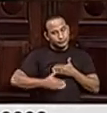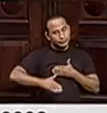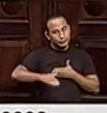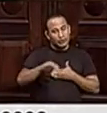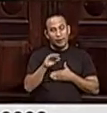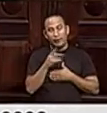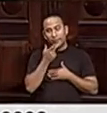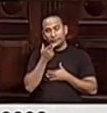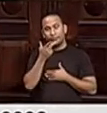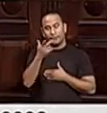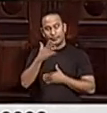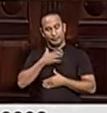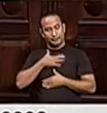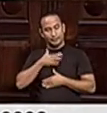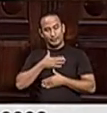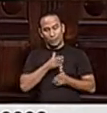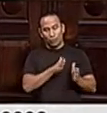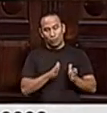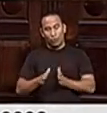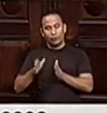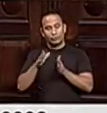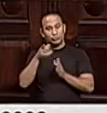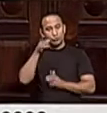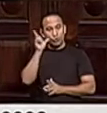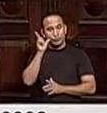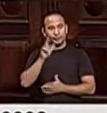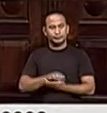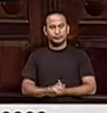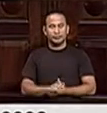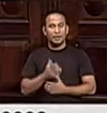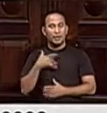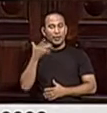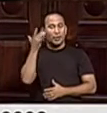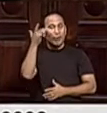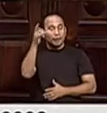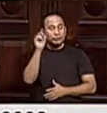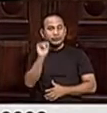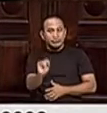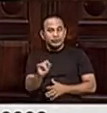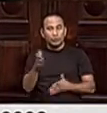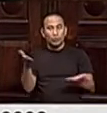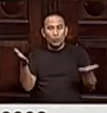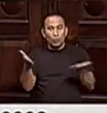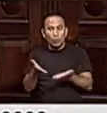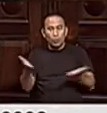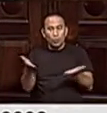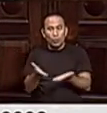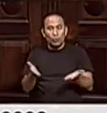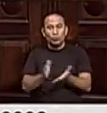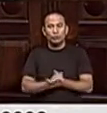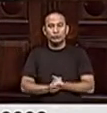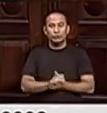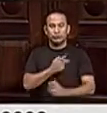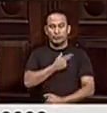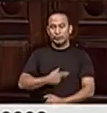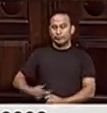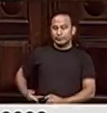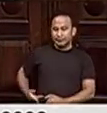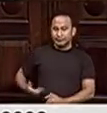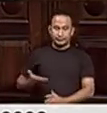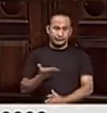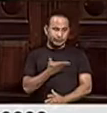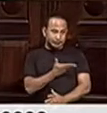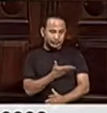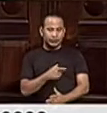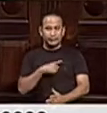pronunciamento e à minha questão de ordem de ontem. Acho que apesar de hoje a presidência da Casa